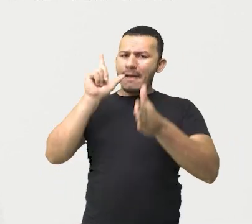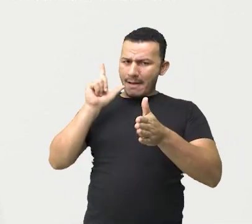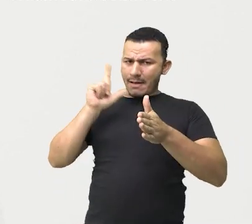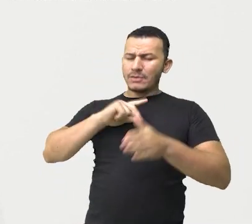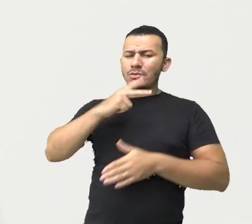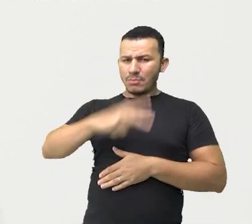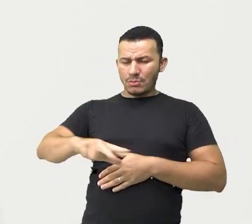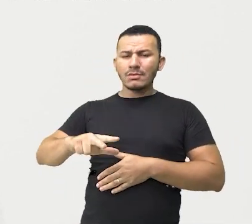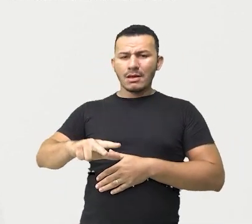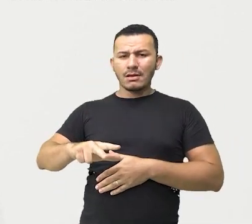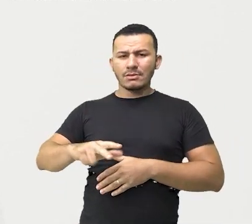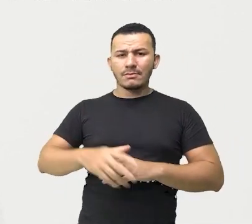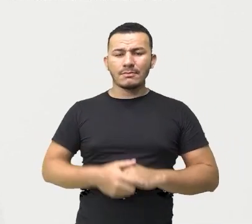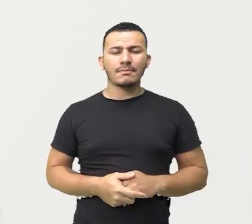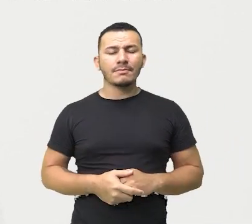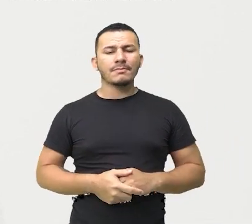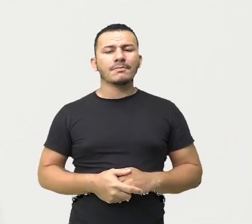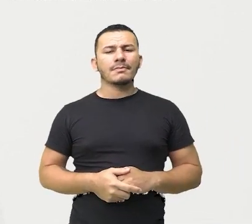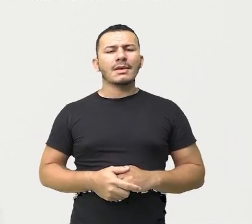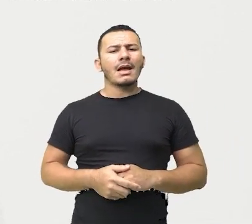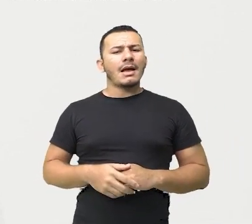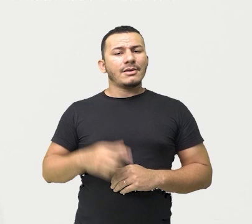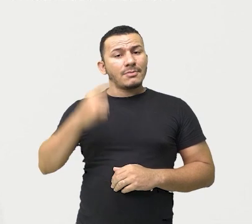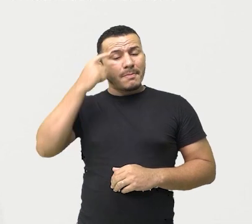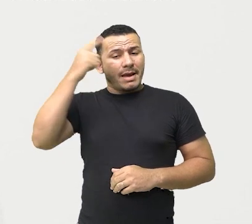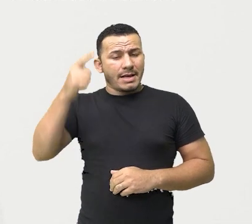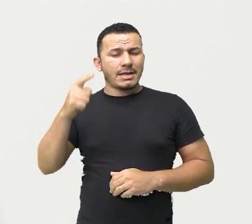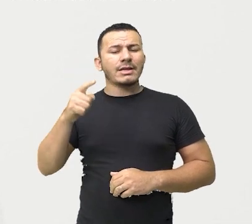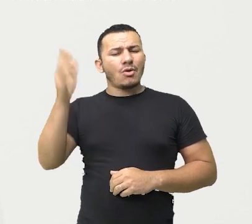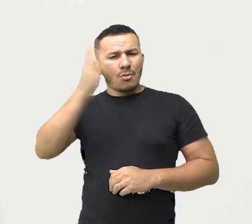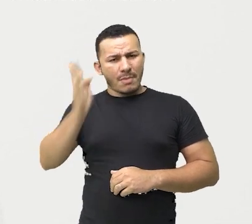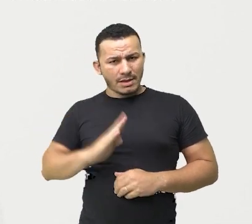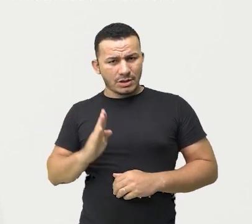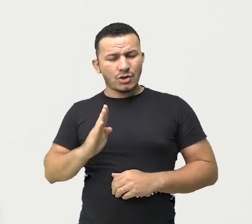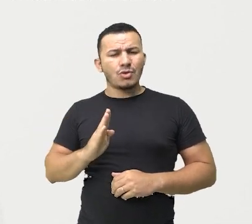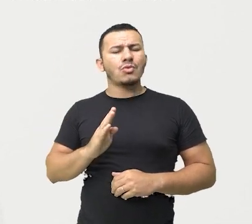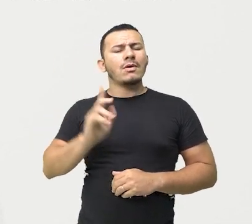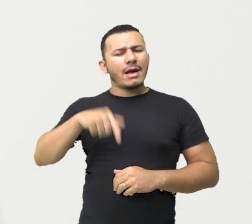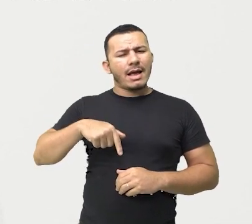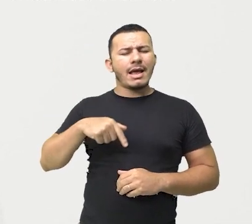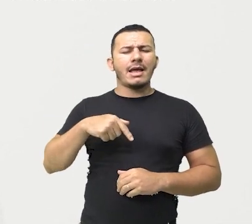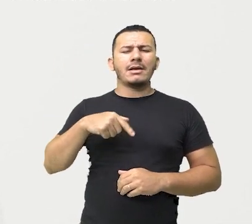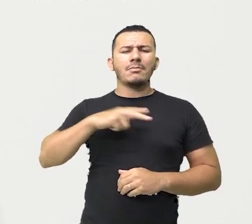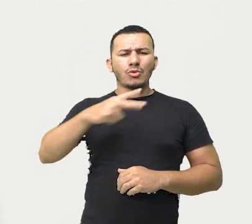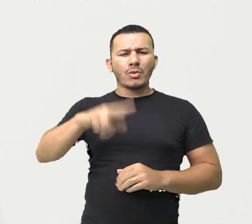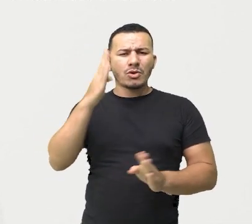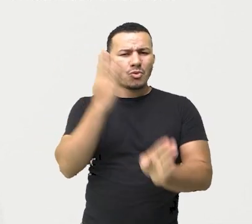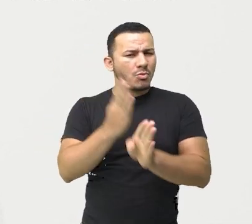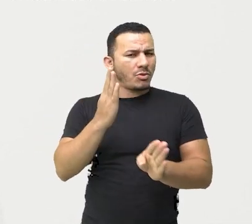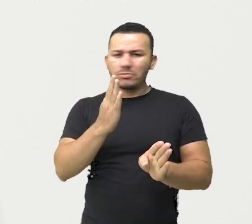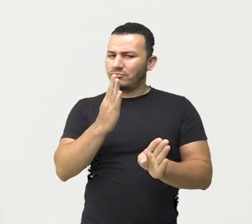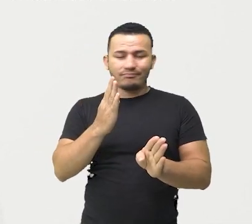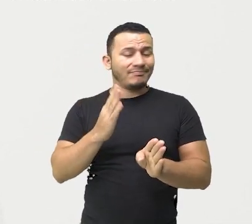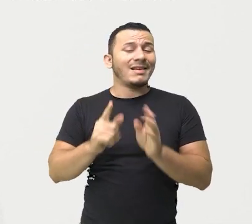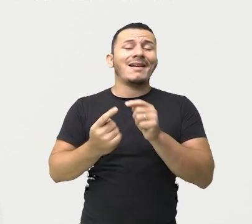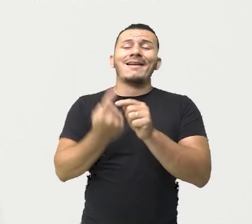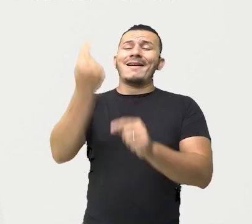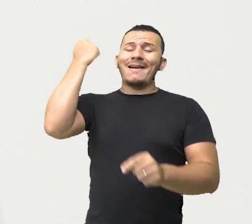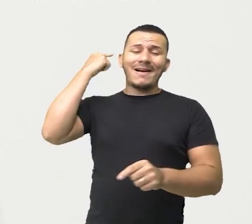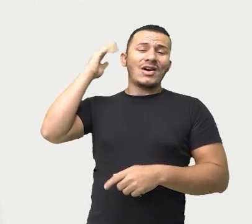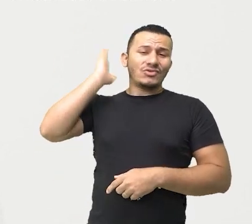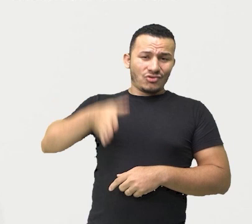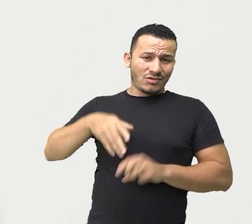Corrigindo, tá, gente? Ao contrário do que aprendemos, o Brasil foi descoberto antes dos portugueses. Três meses